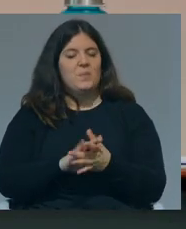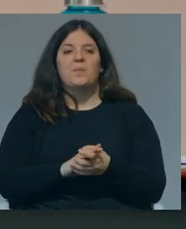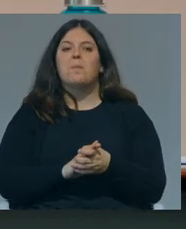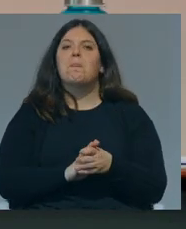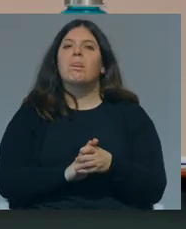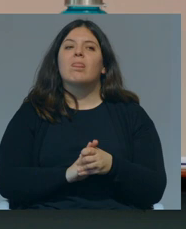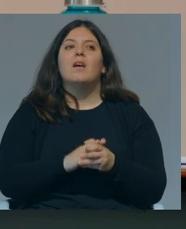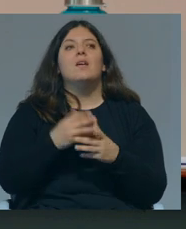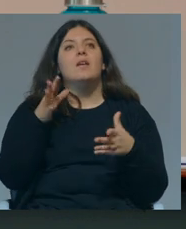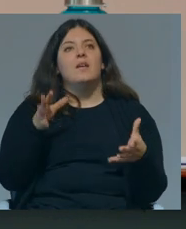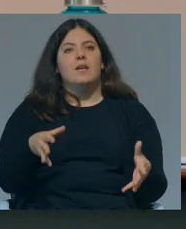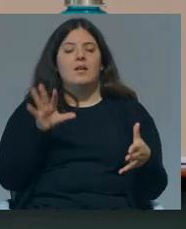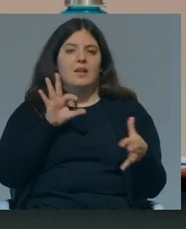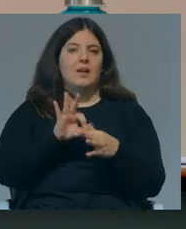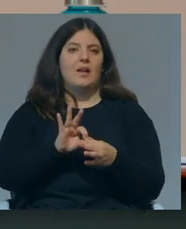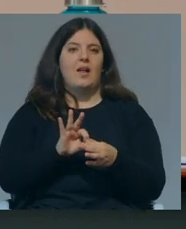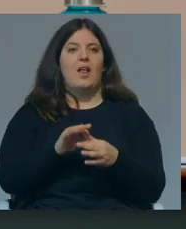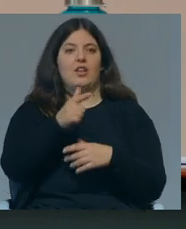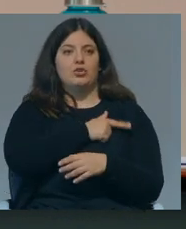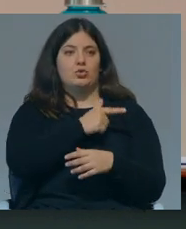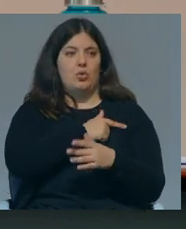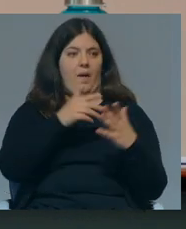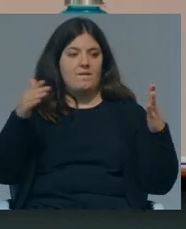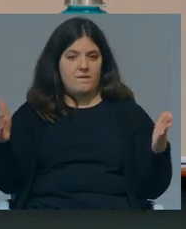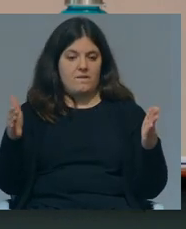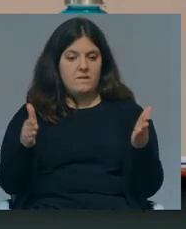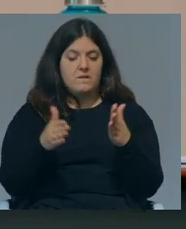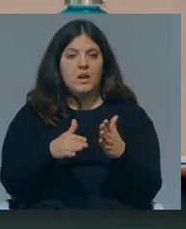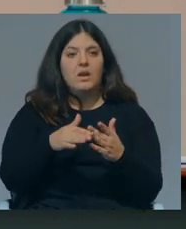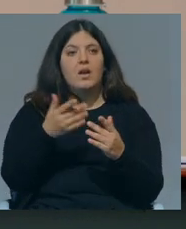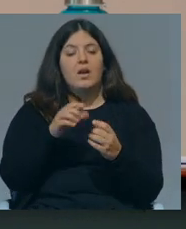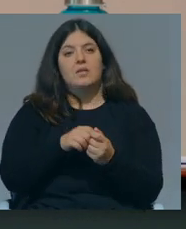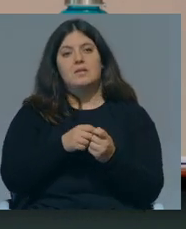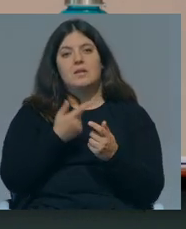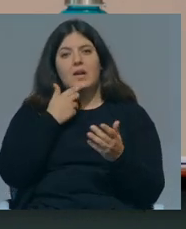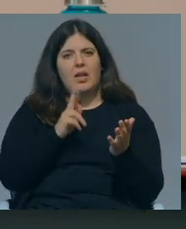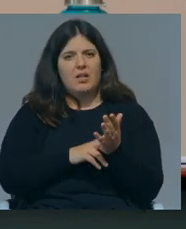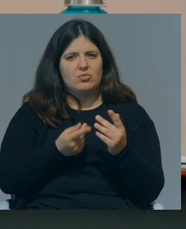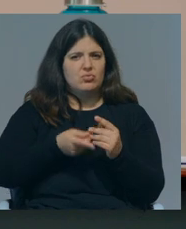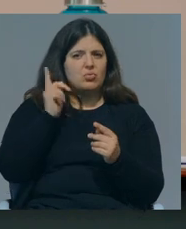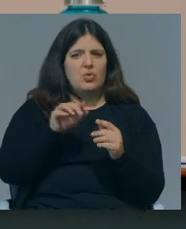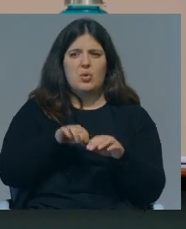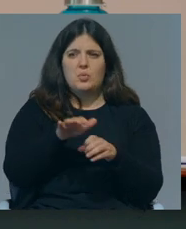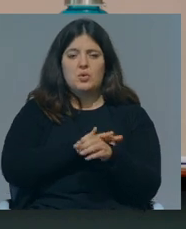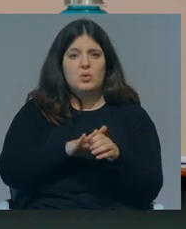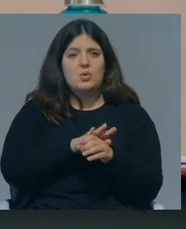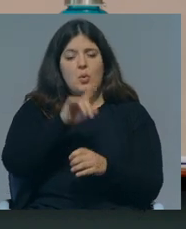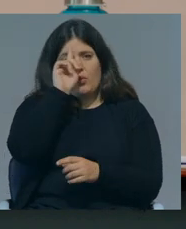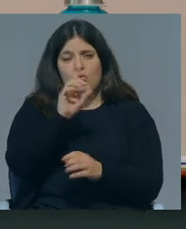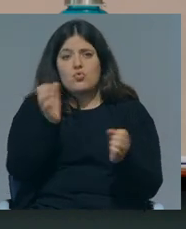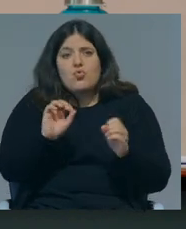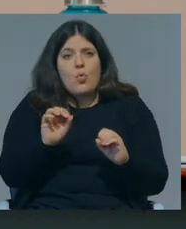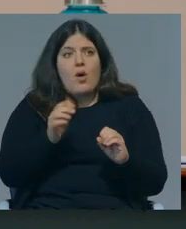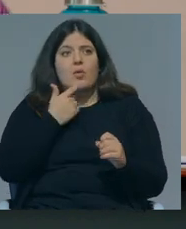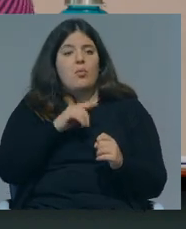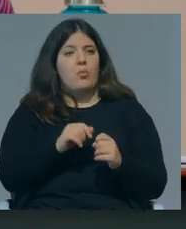A questão do tamanho das turmas é, em primeiro lugar, completamente irrealista, nós estamos numa situação em não há professores, portanto,